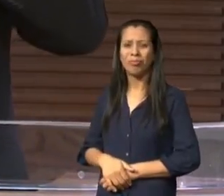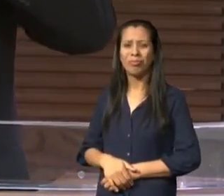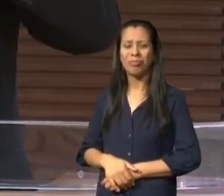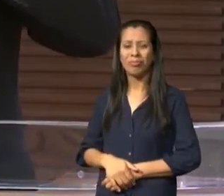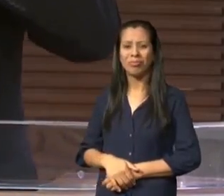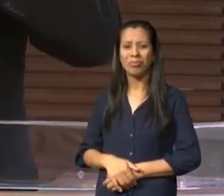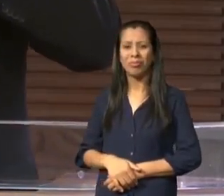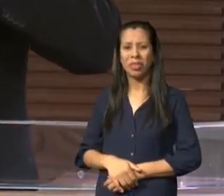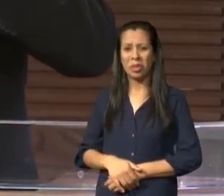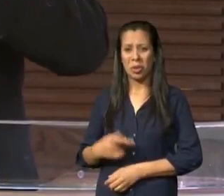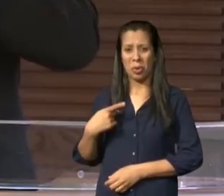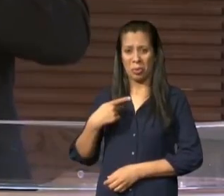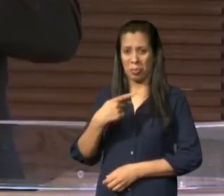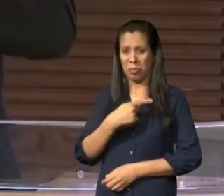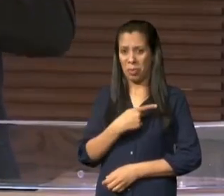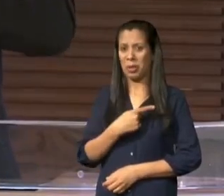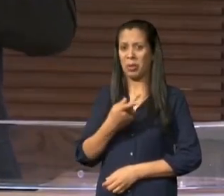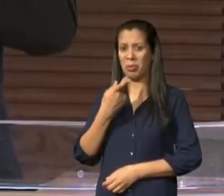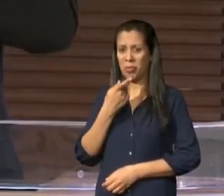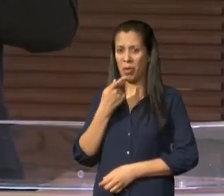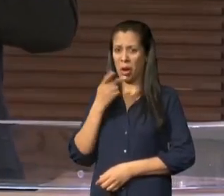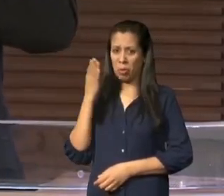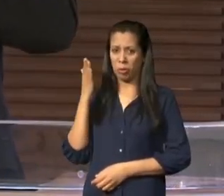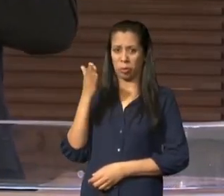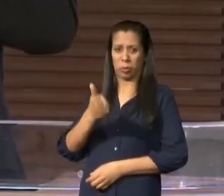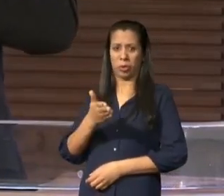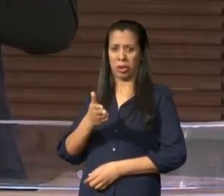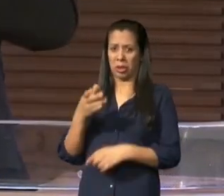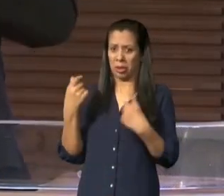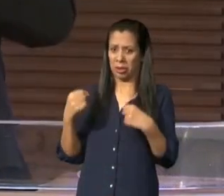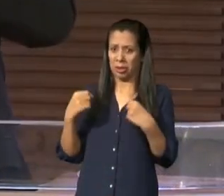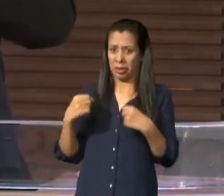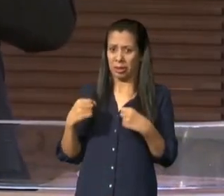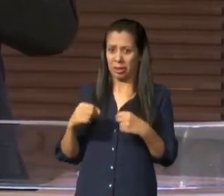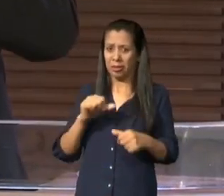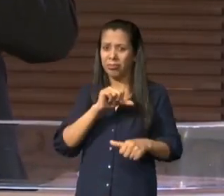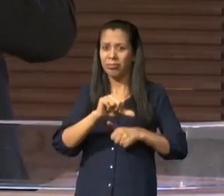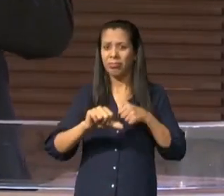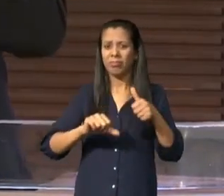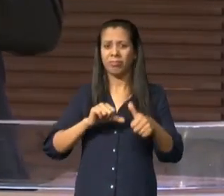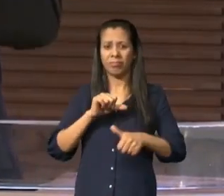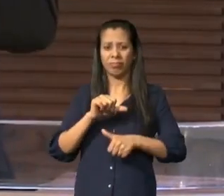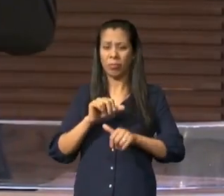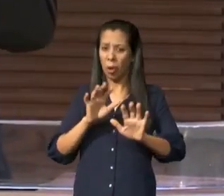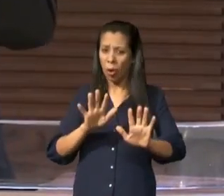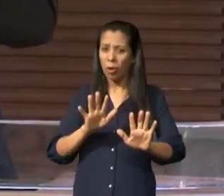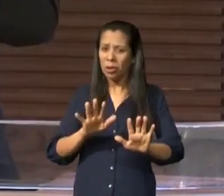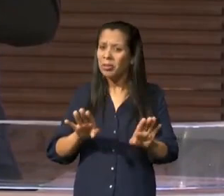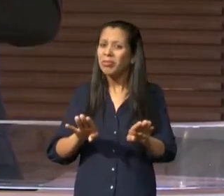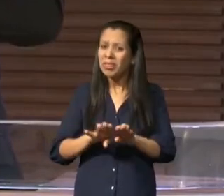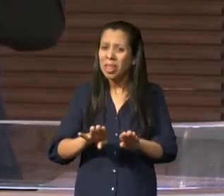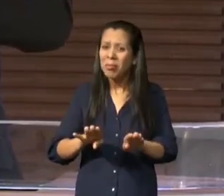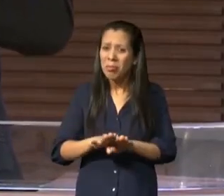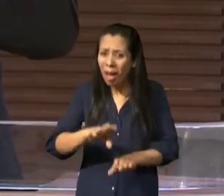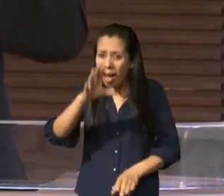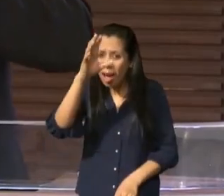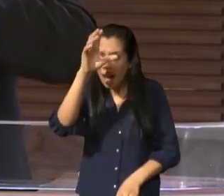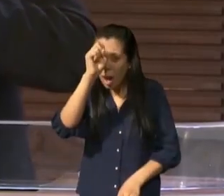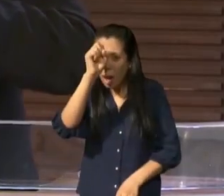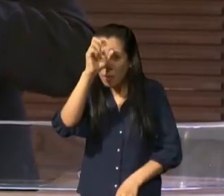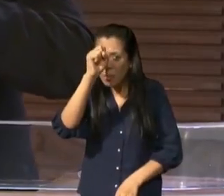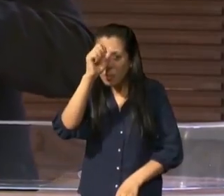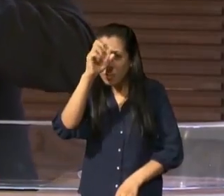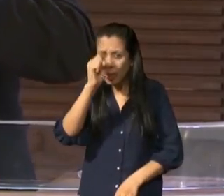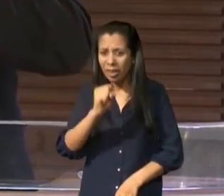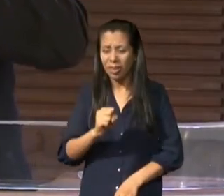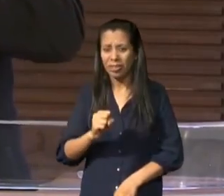daqueles pecados que ele disse lá quero dizer para você que eu me vi em alguns também e ainda me vejo